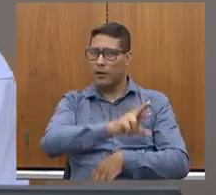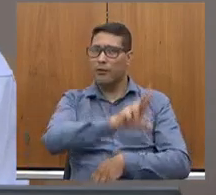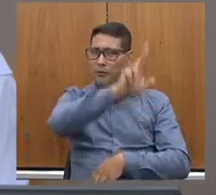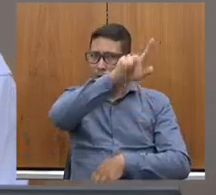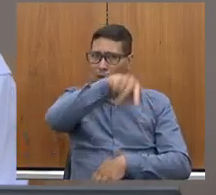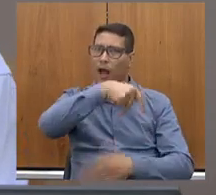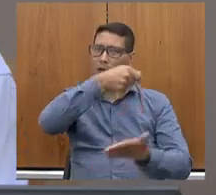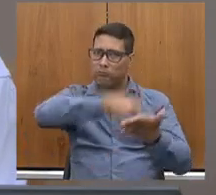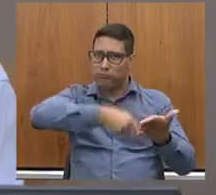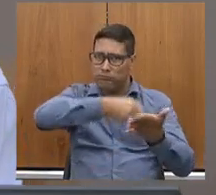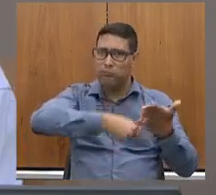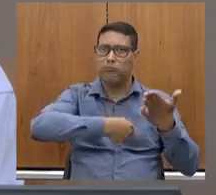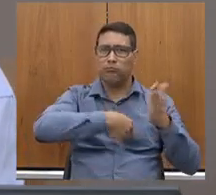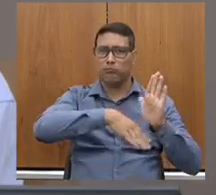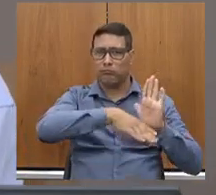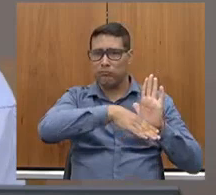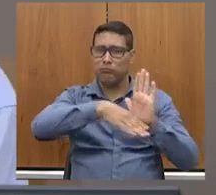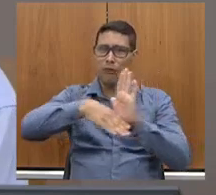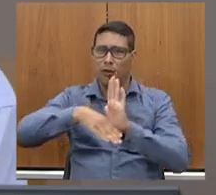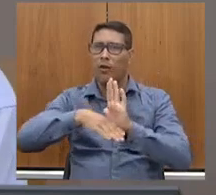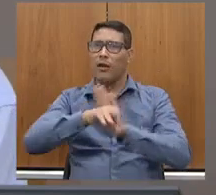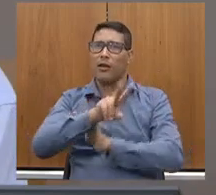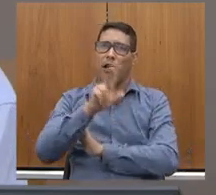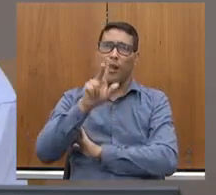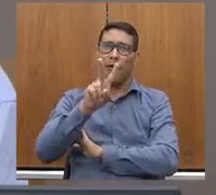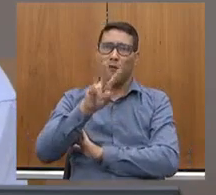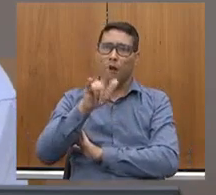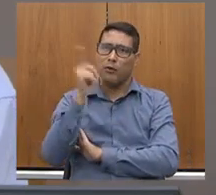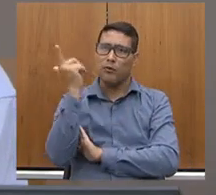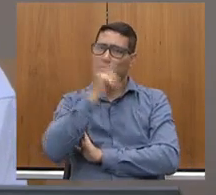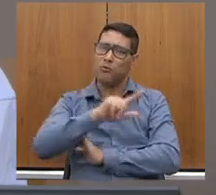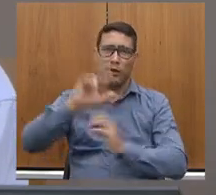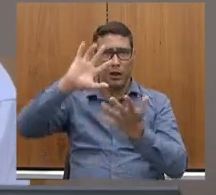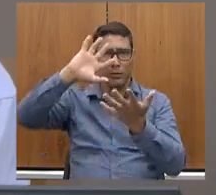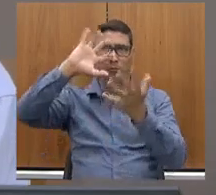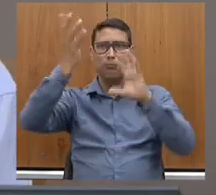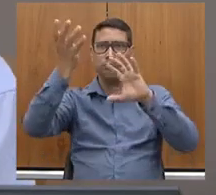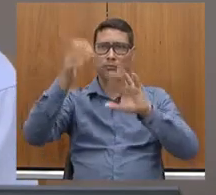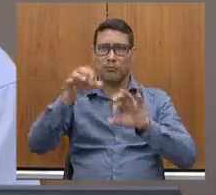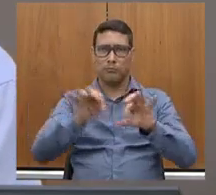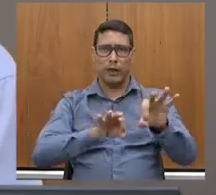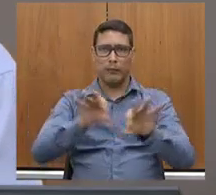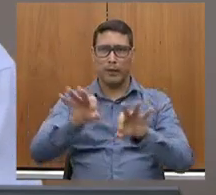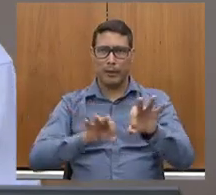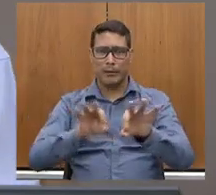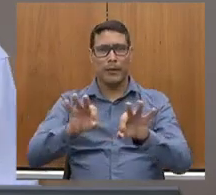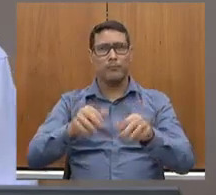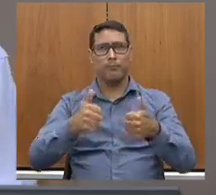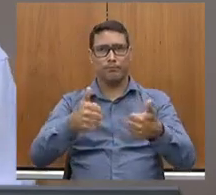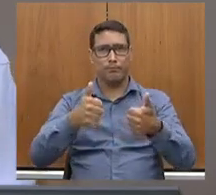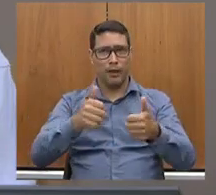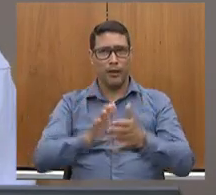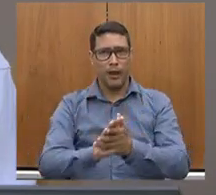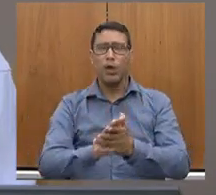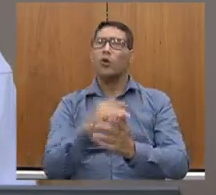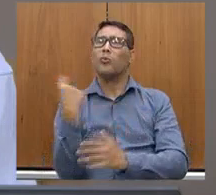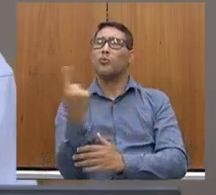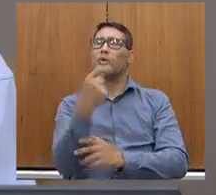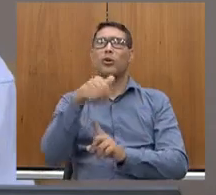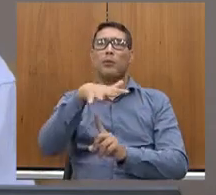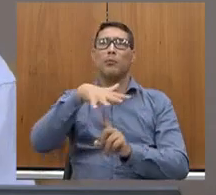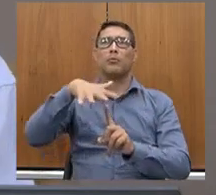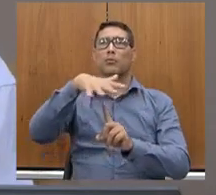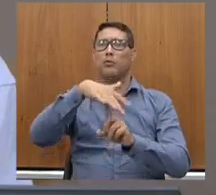vai ser recuperada integralmente. Então, eu queria reconhecer aqui, tenho certeza que toda a população da